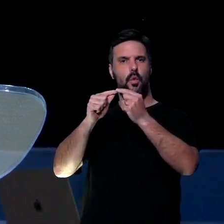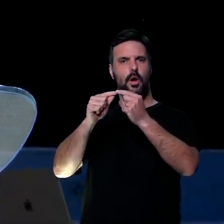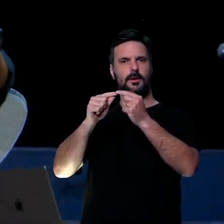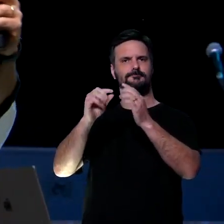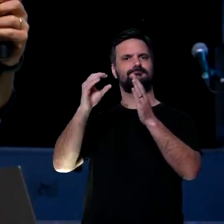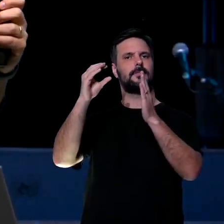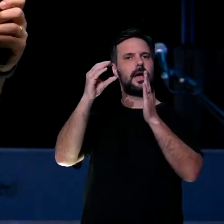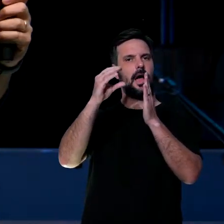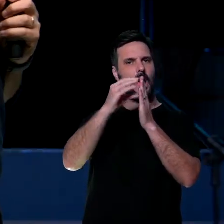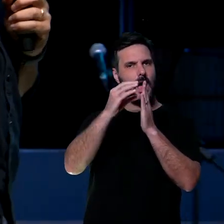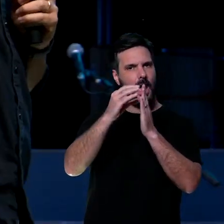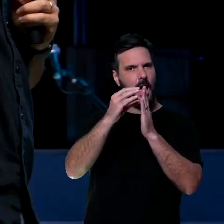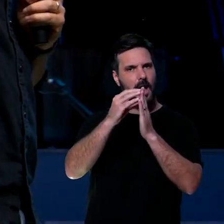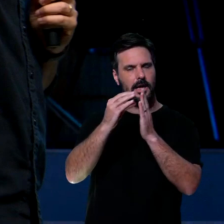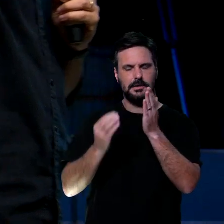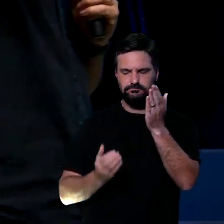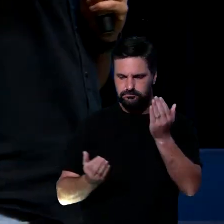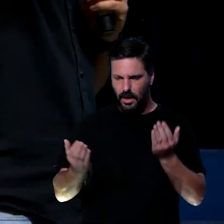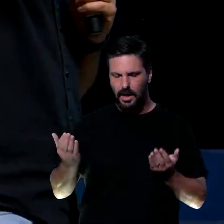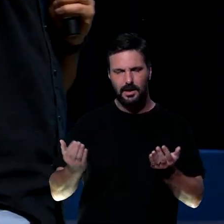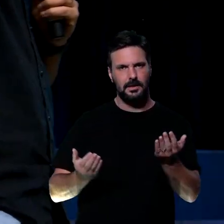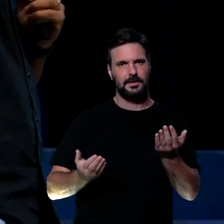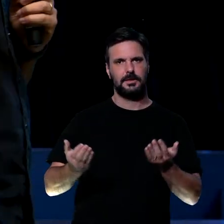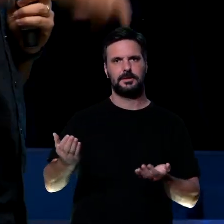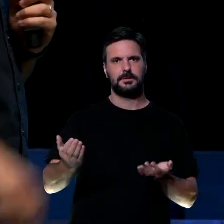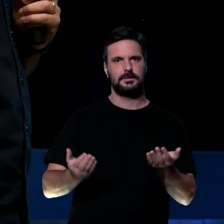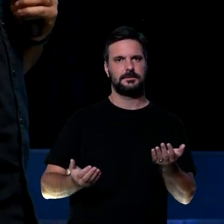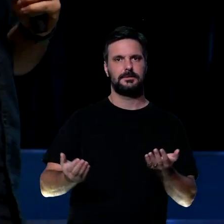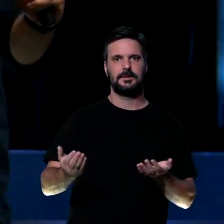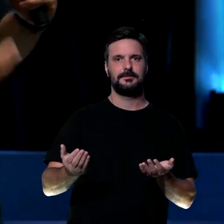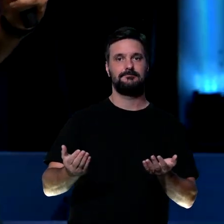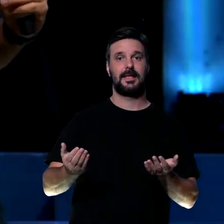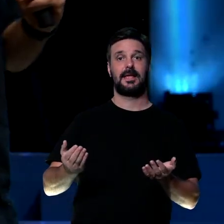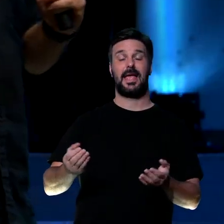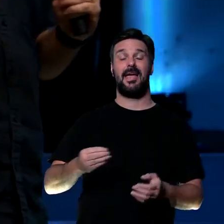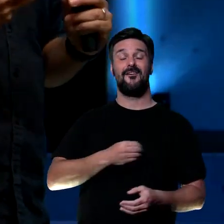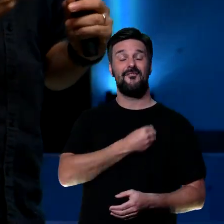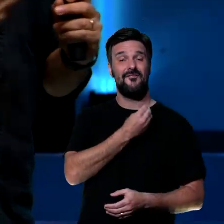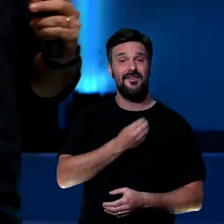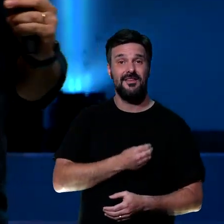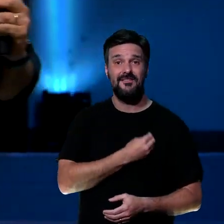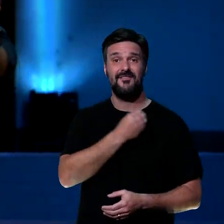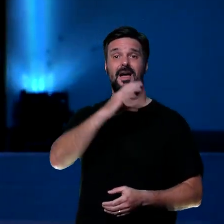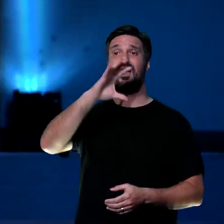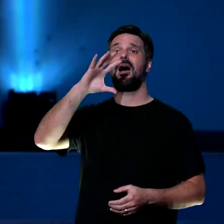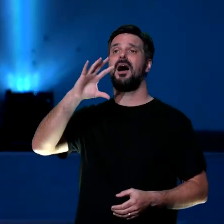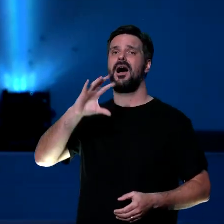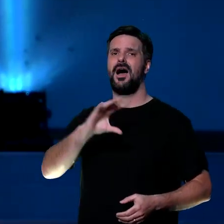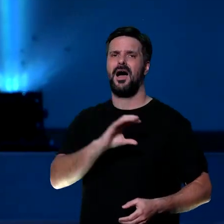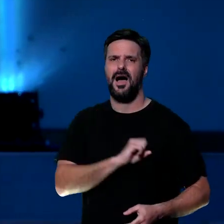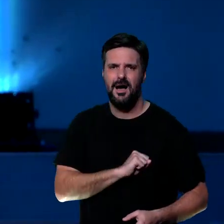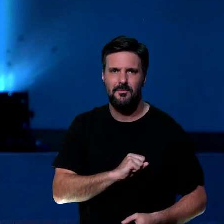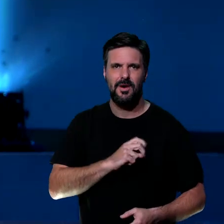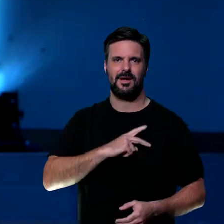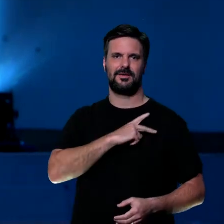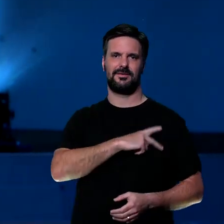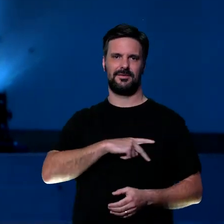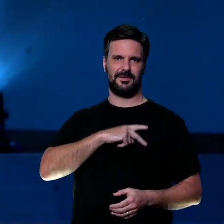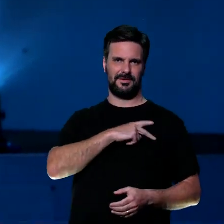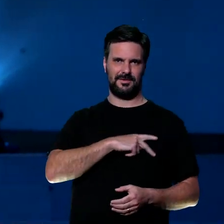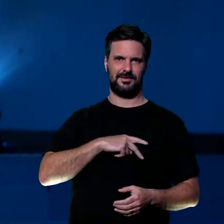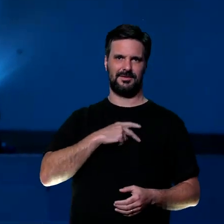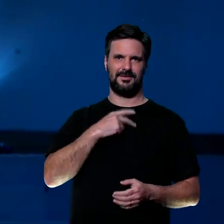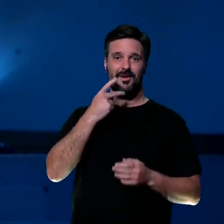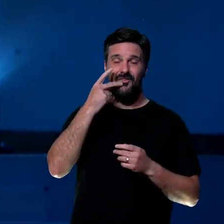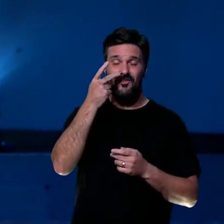uma célula, serve num ministério, porque assim você vai viver o amor que Paulo estava falando aqui. E